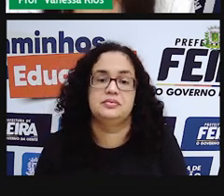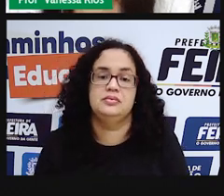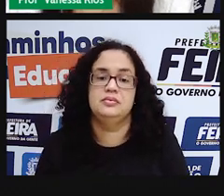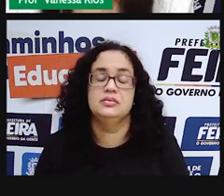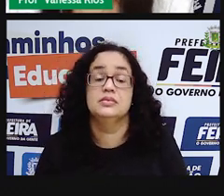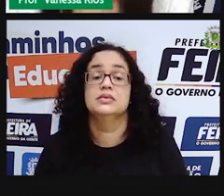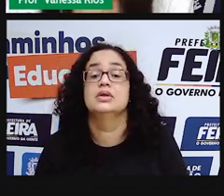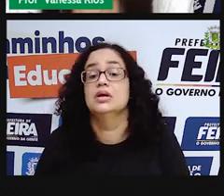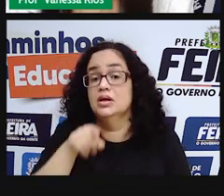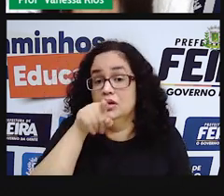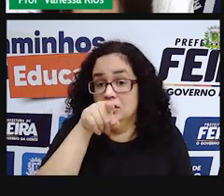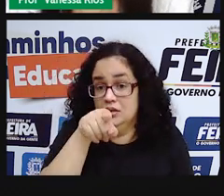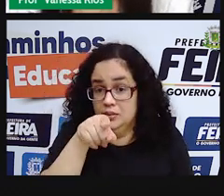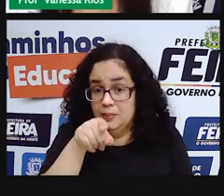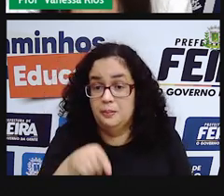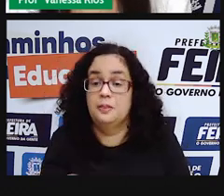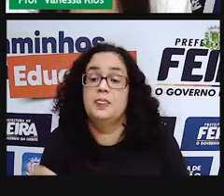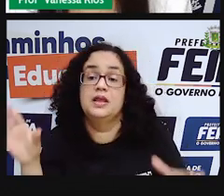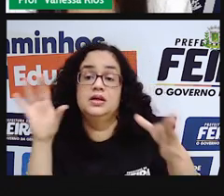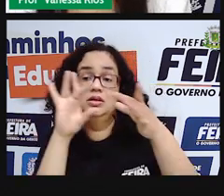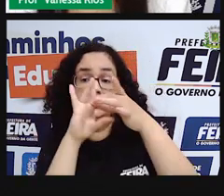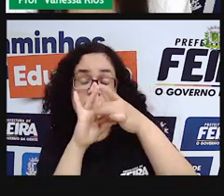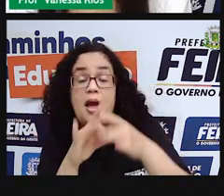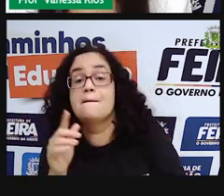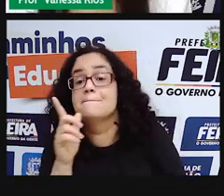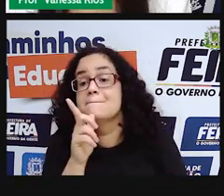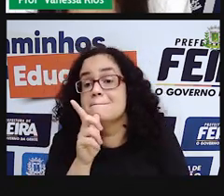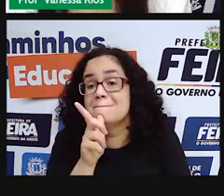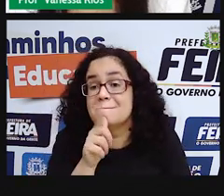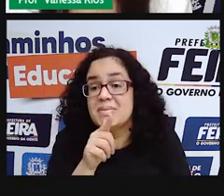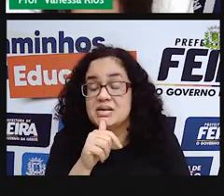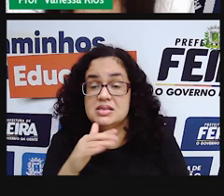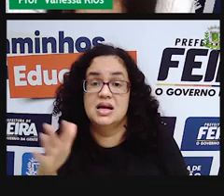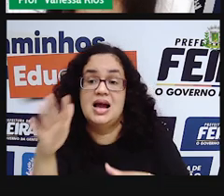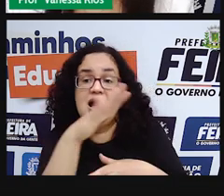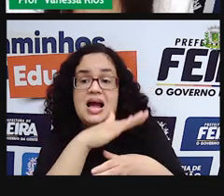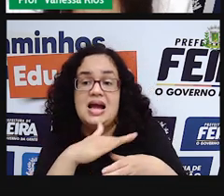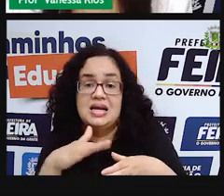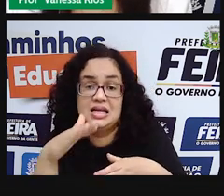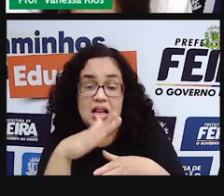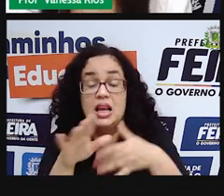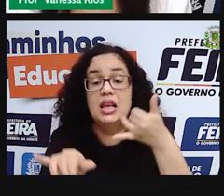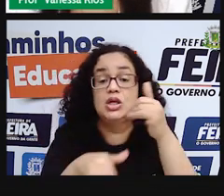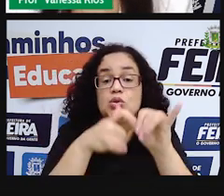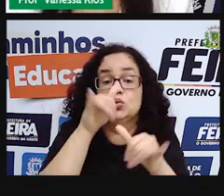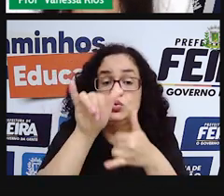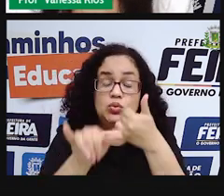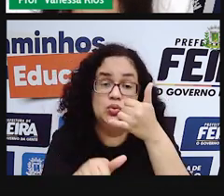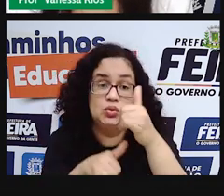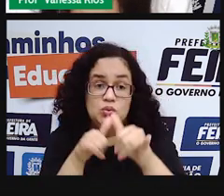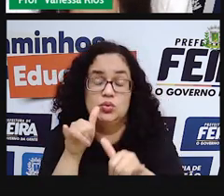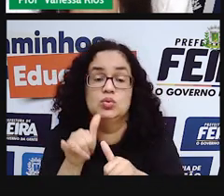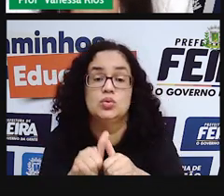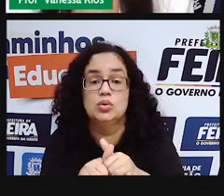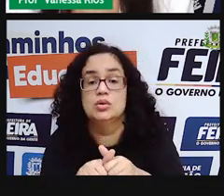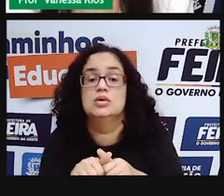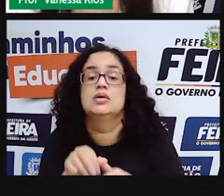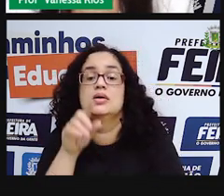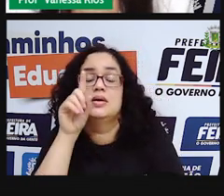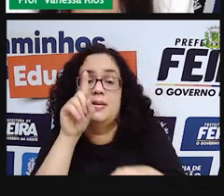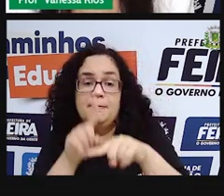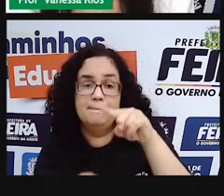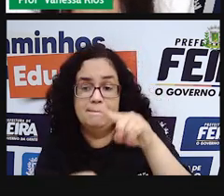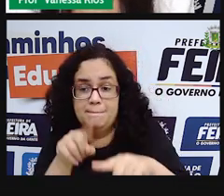A permeabilidade está relacionada com a passagem de gases ou líquidos através do